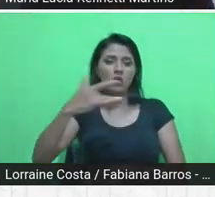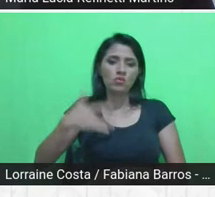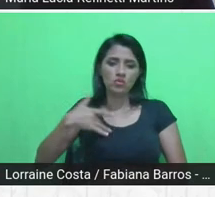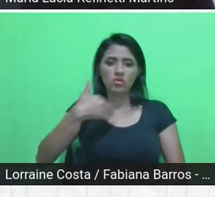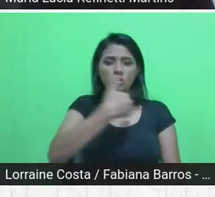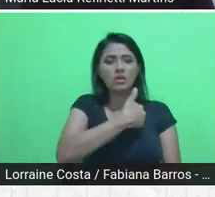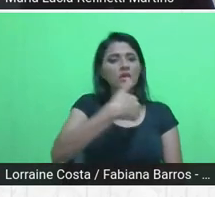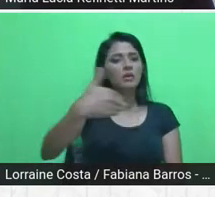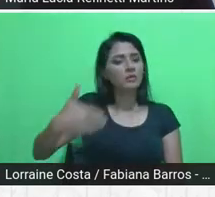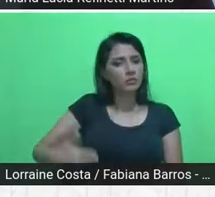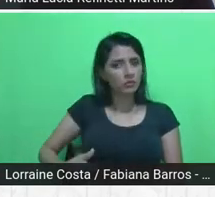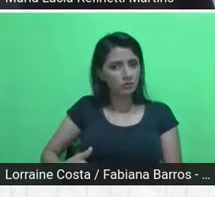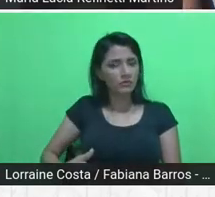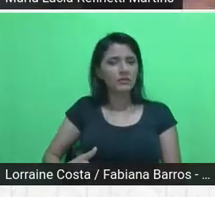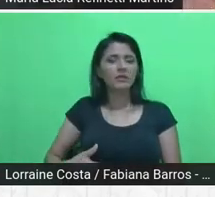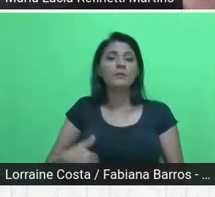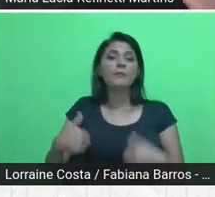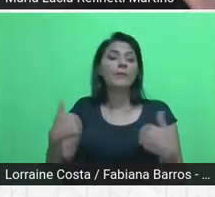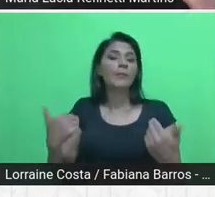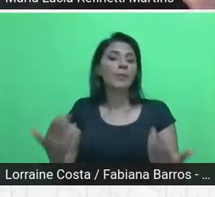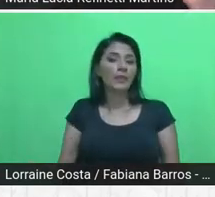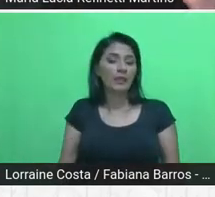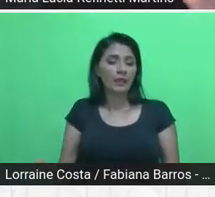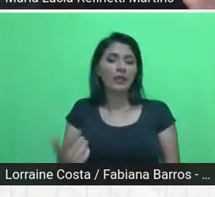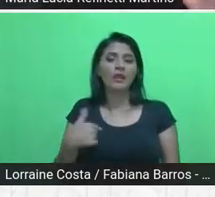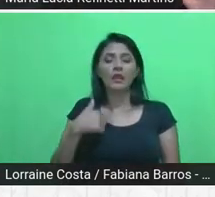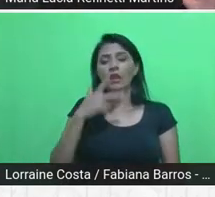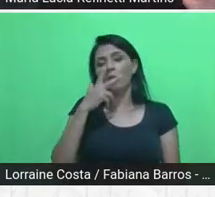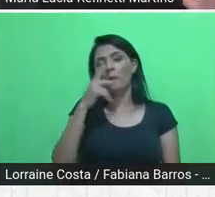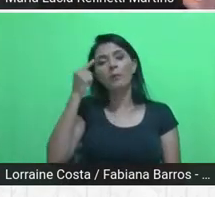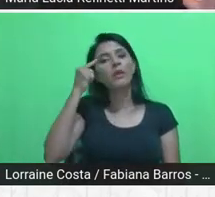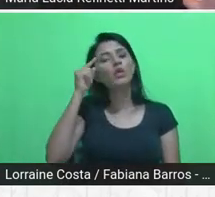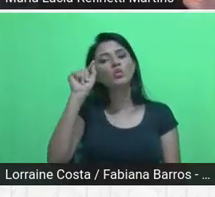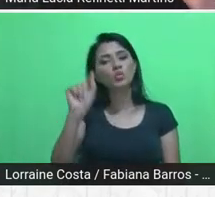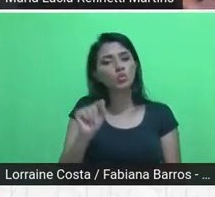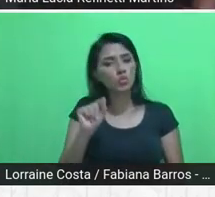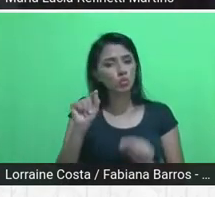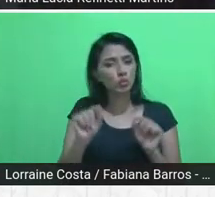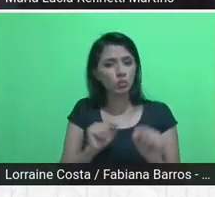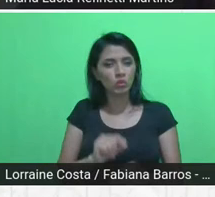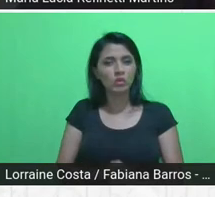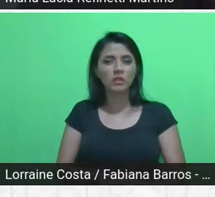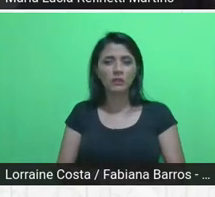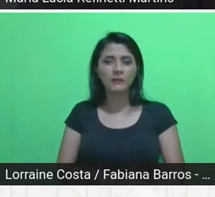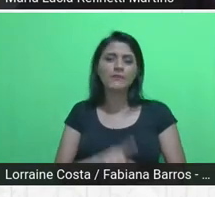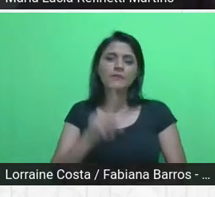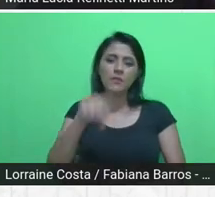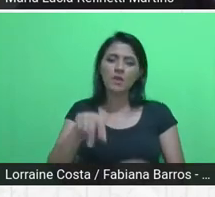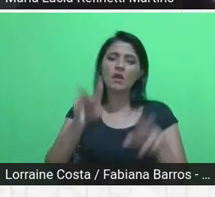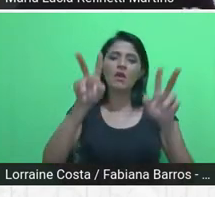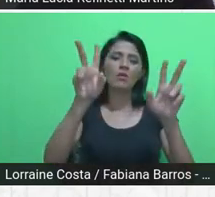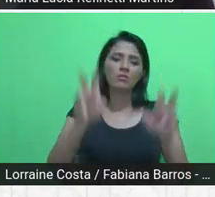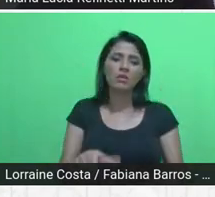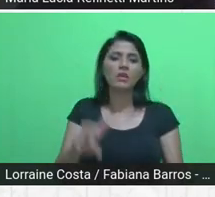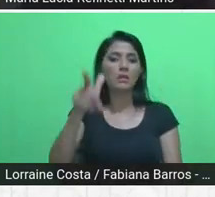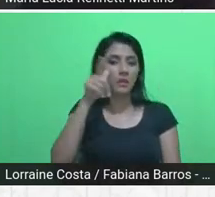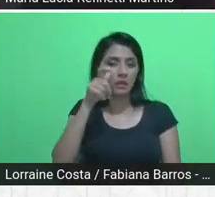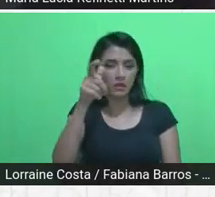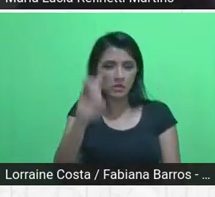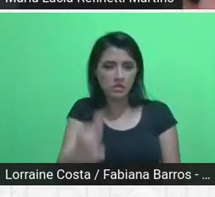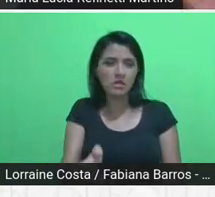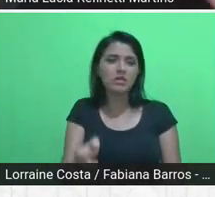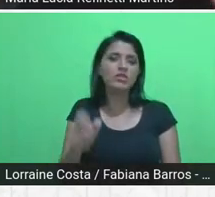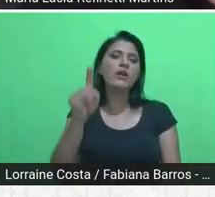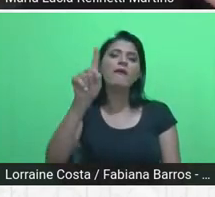E aí, eu acho que é um tema muito interessante que é exatamente